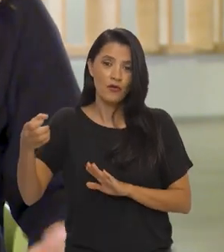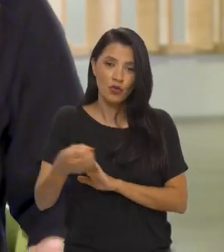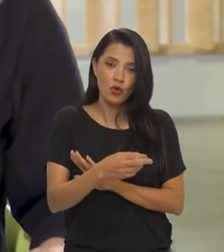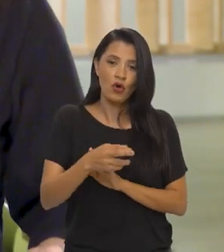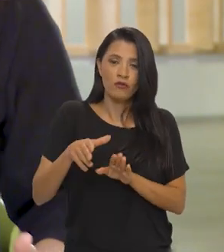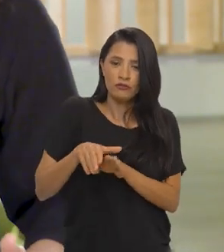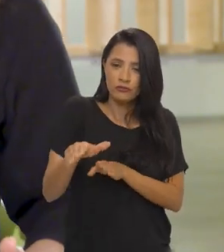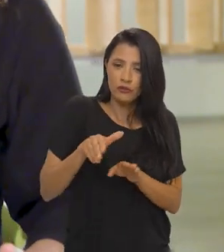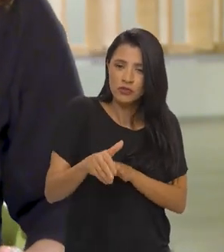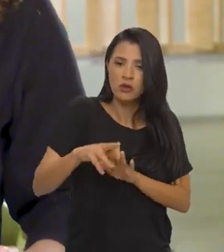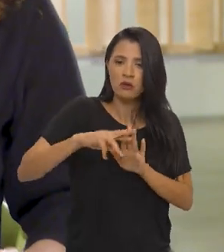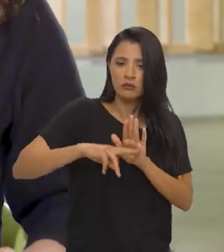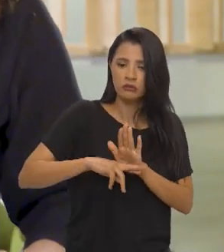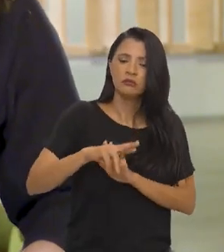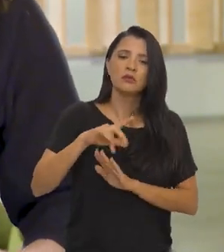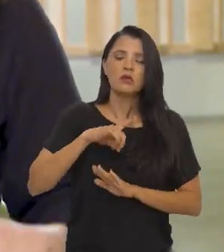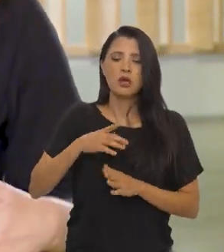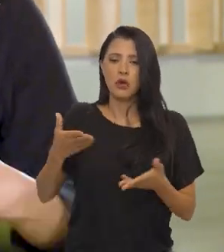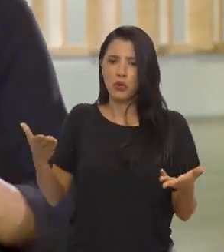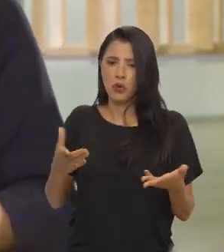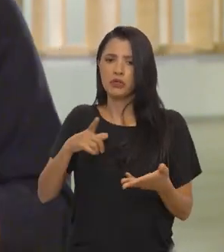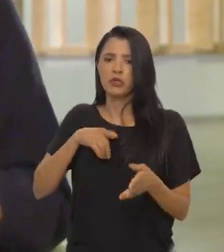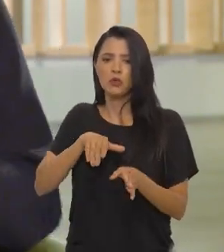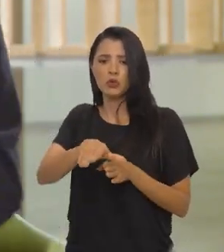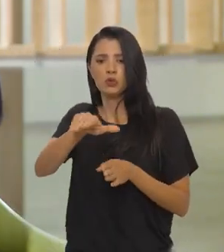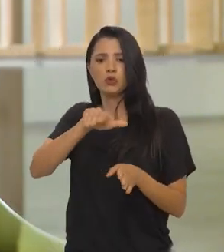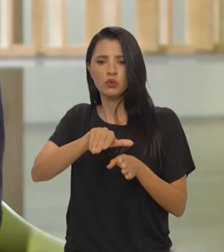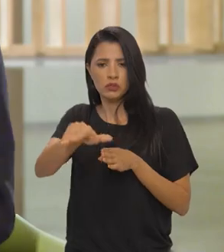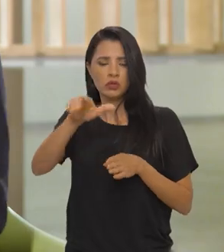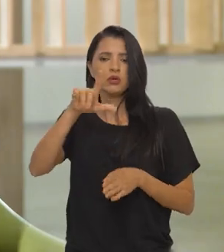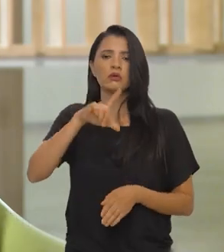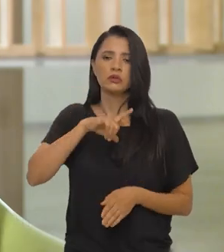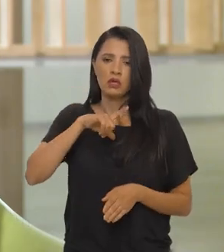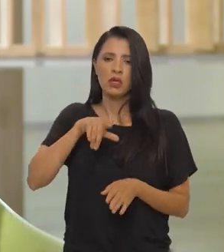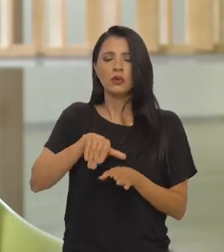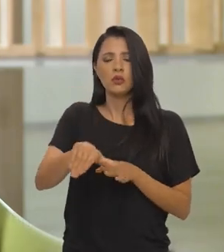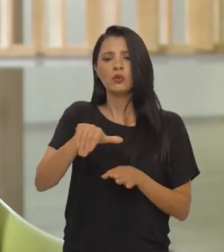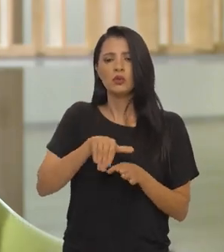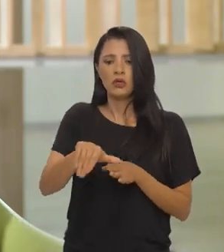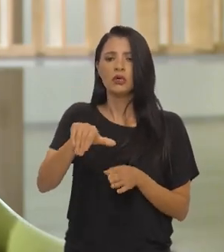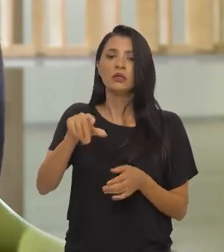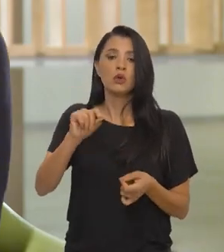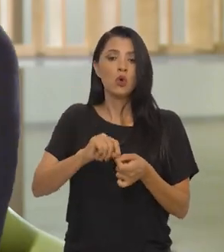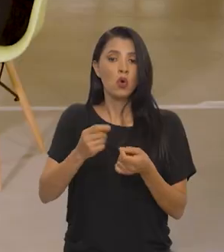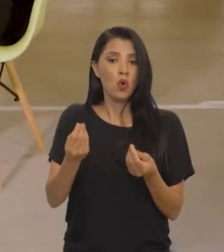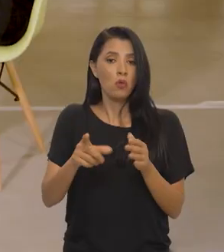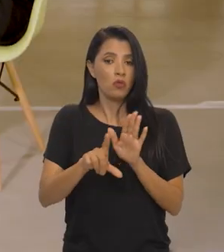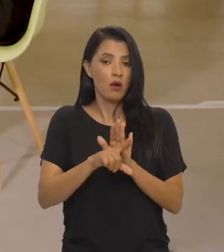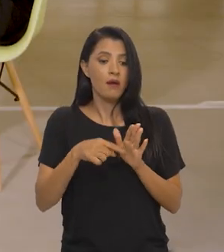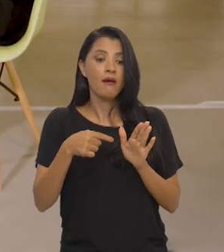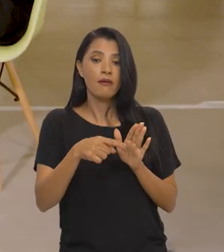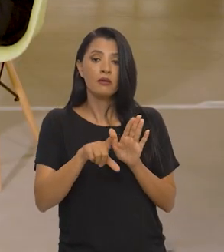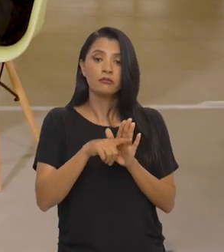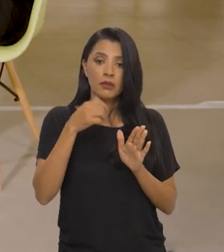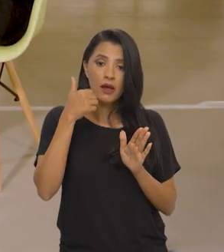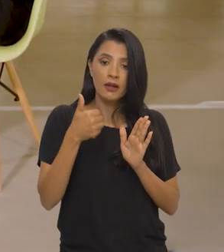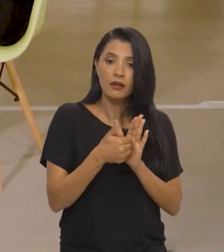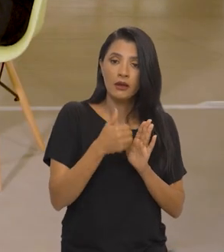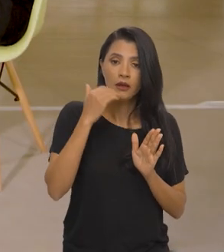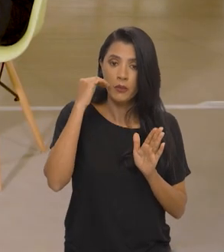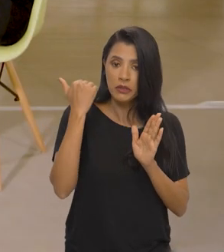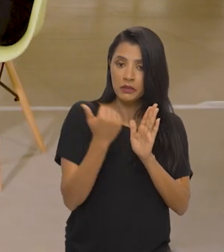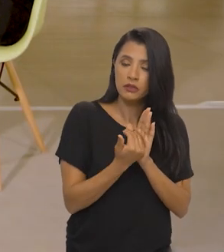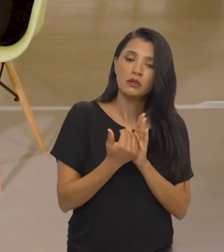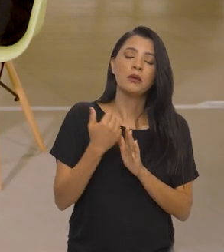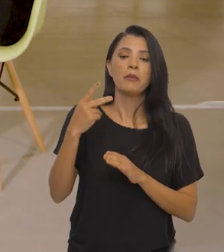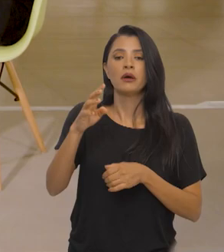do fomento. Existe agora uma orientação, uma instrução normativa que orienta a execução da Lei Paulo Gustavo